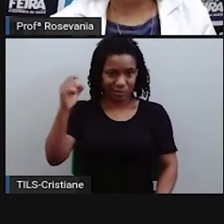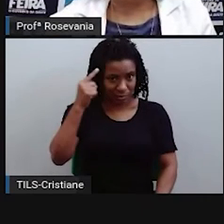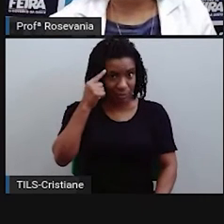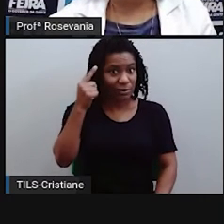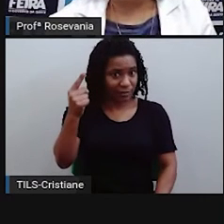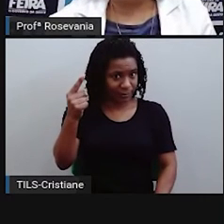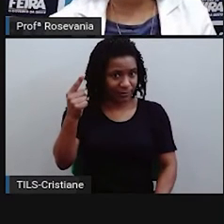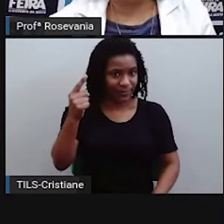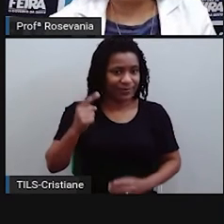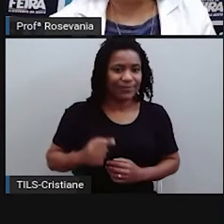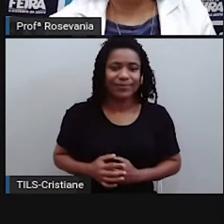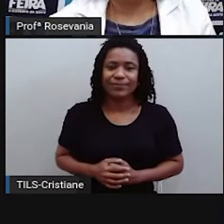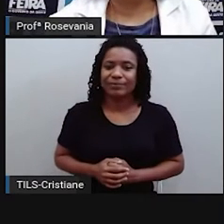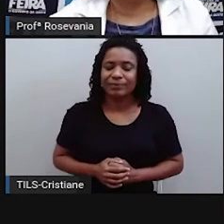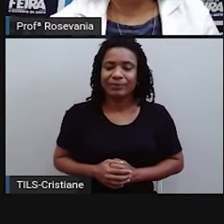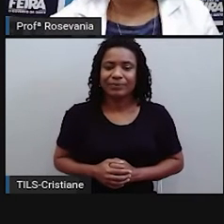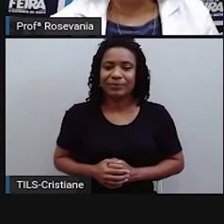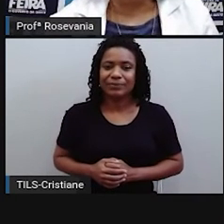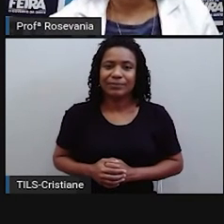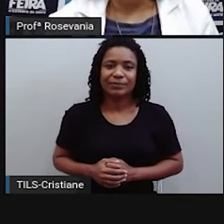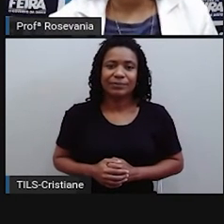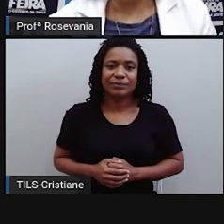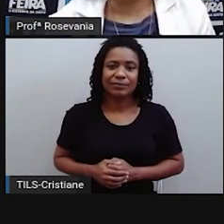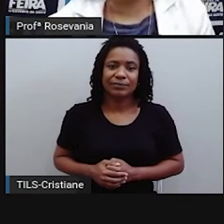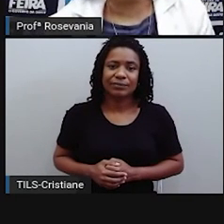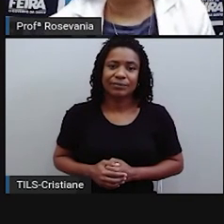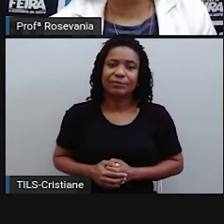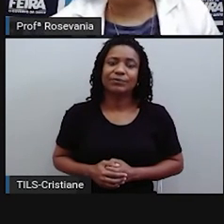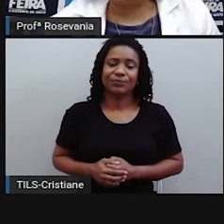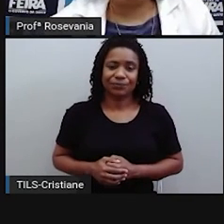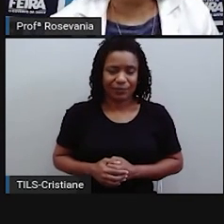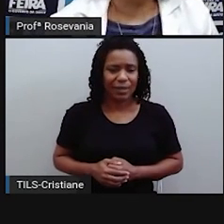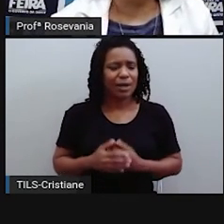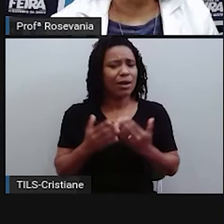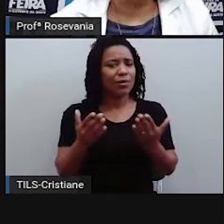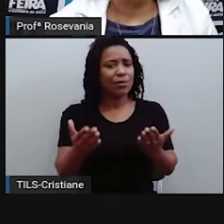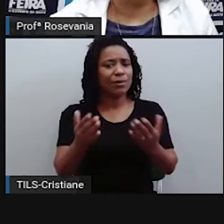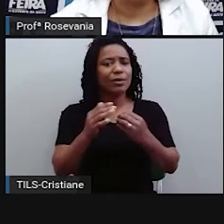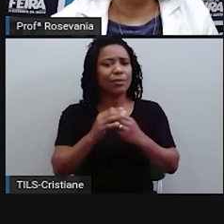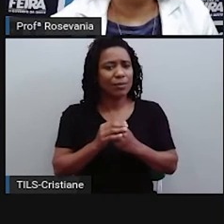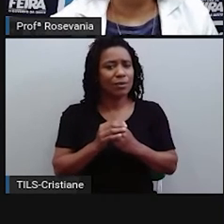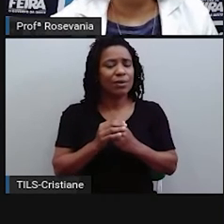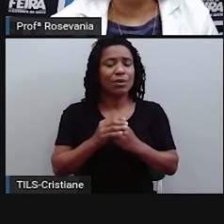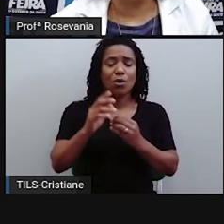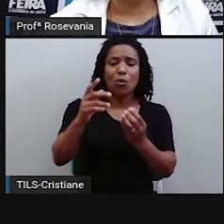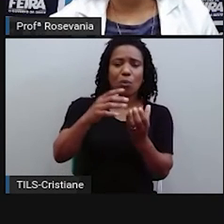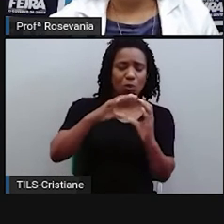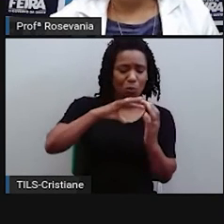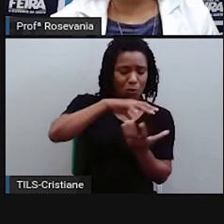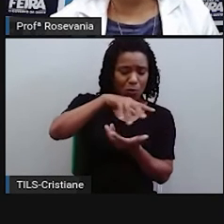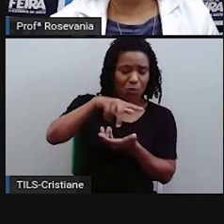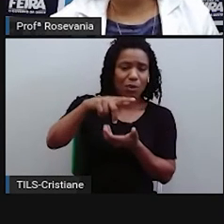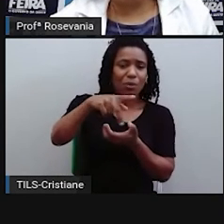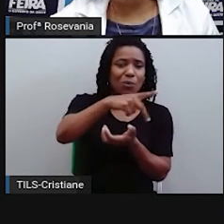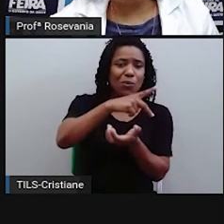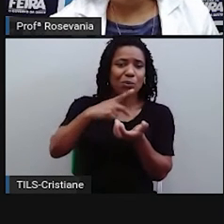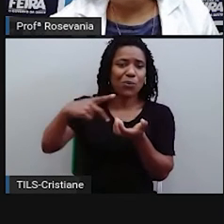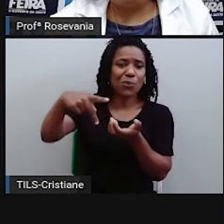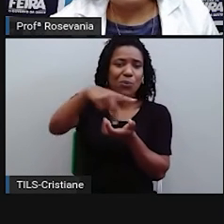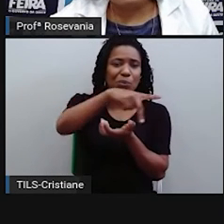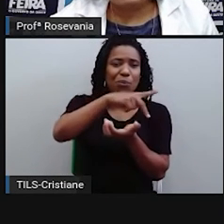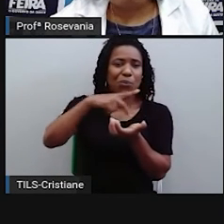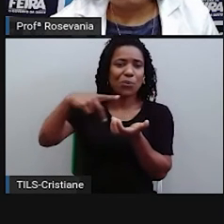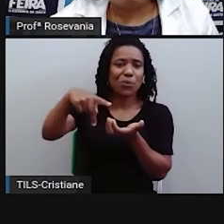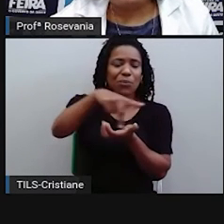viu? Vamos lá. Os principais paralelos, né, aqui pra gente entender. A gente tem